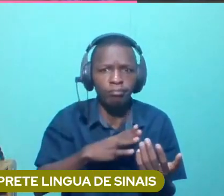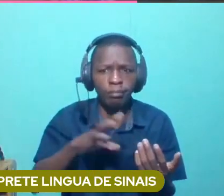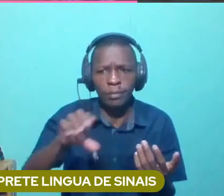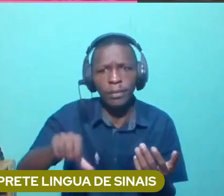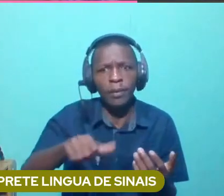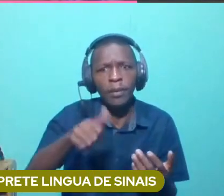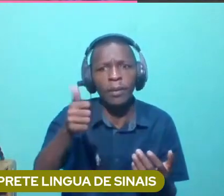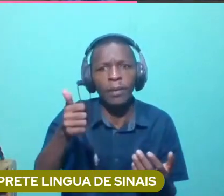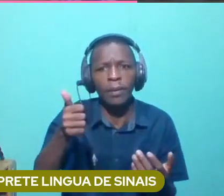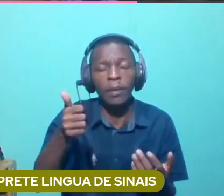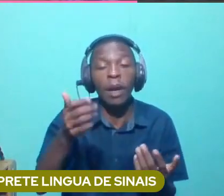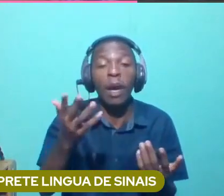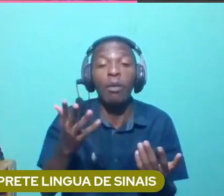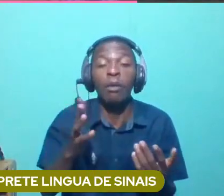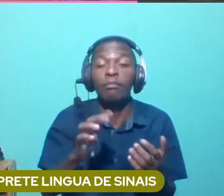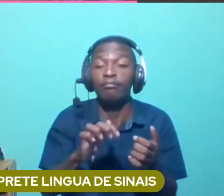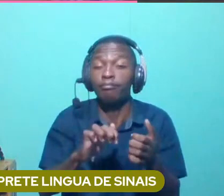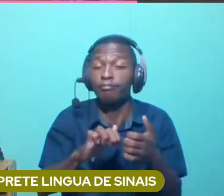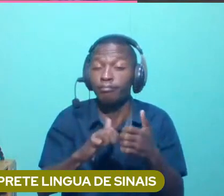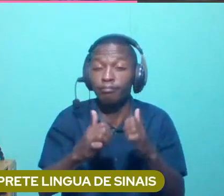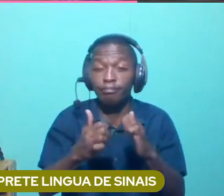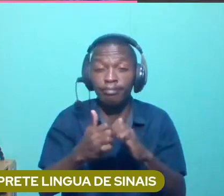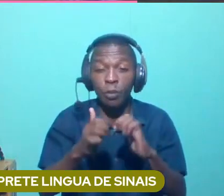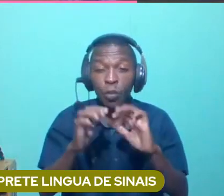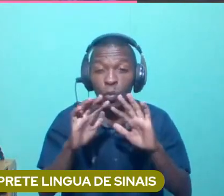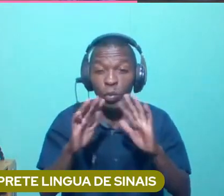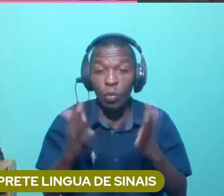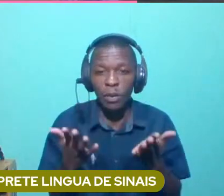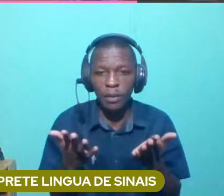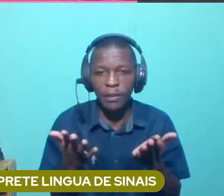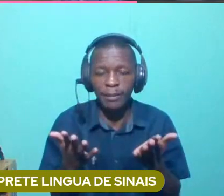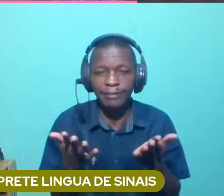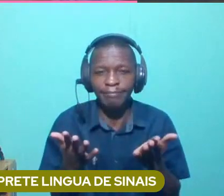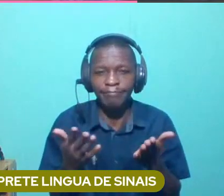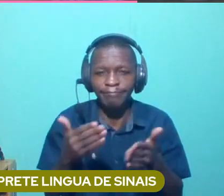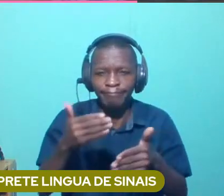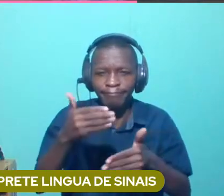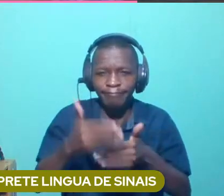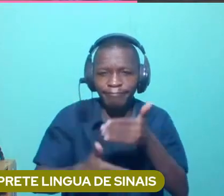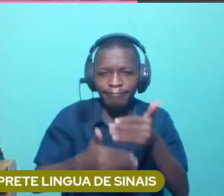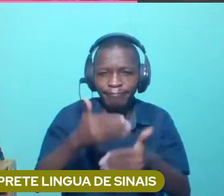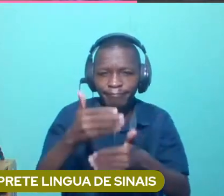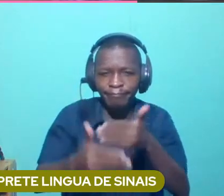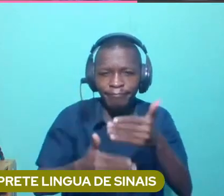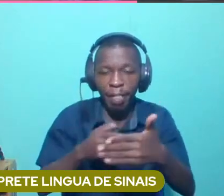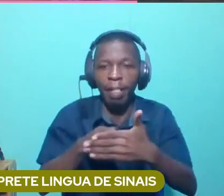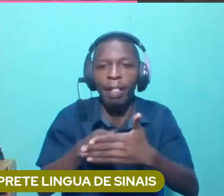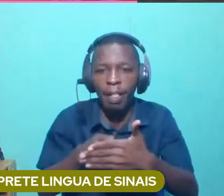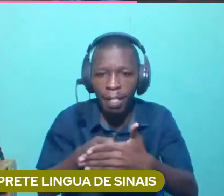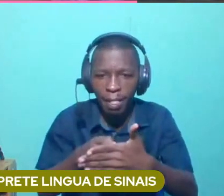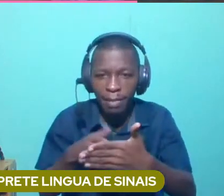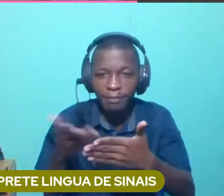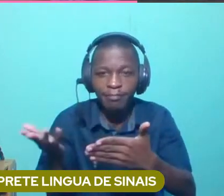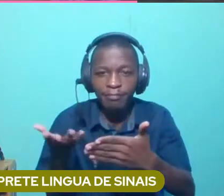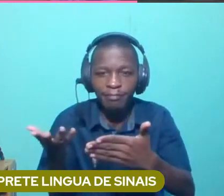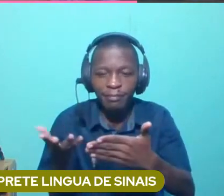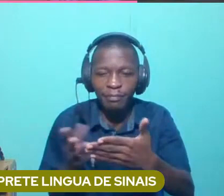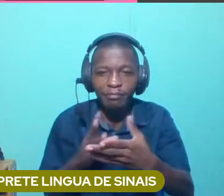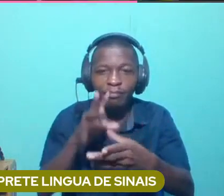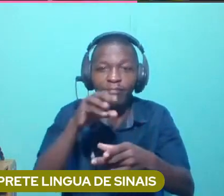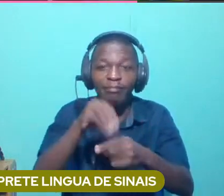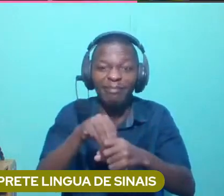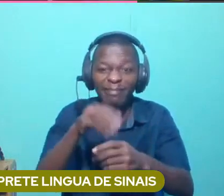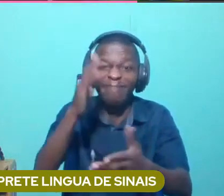Porém, o que trava aquilo que é o processo de desenvolvimento, aquilo que é uma verdadeira inclusão, é que é